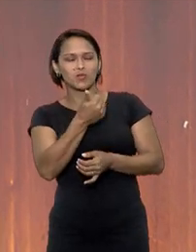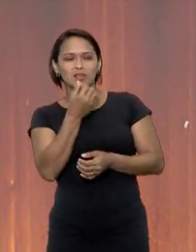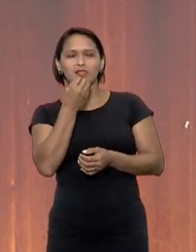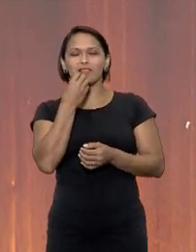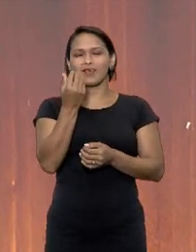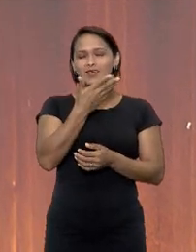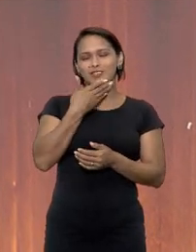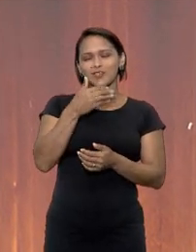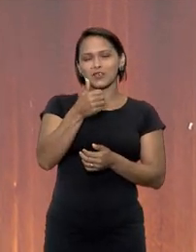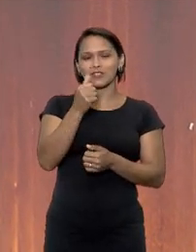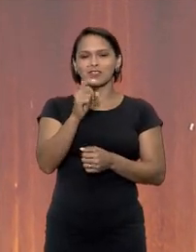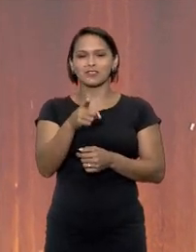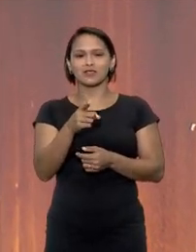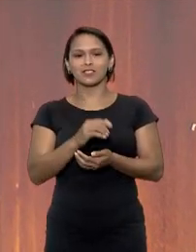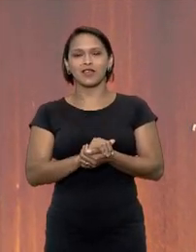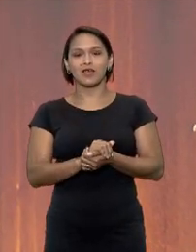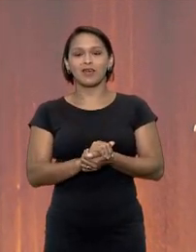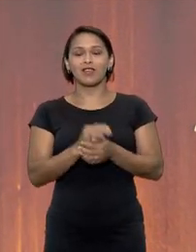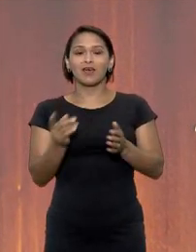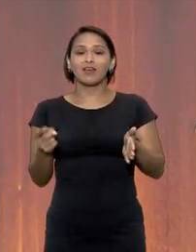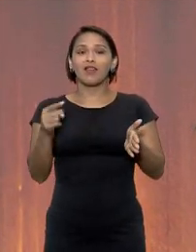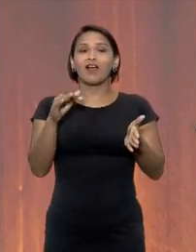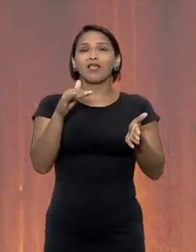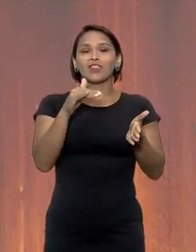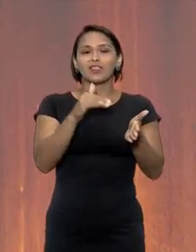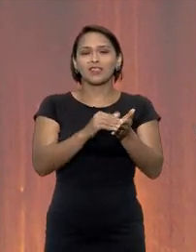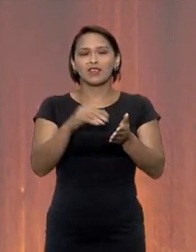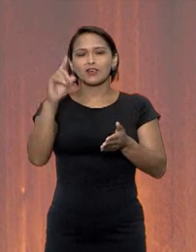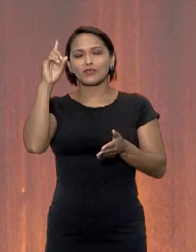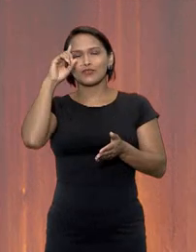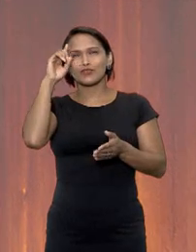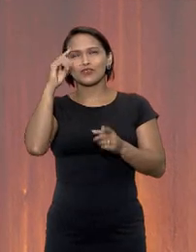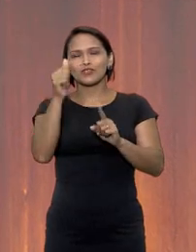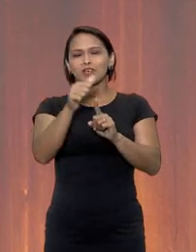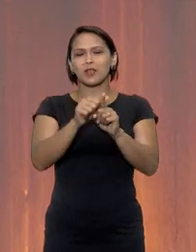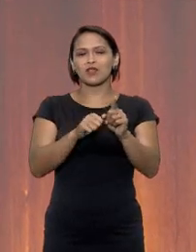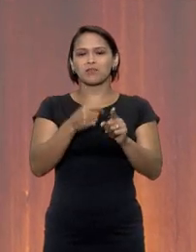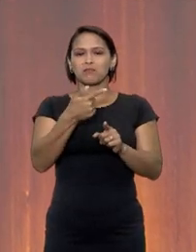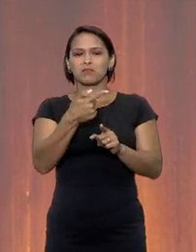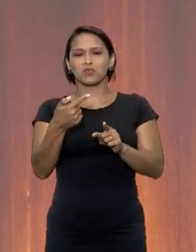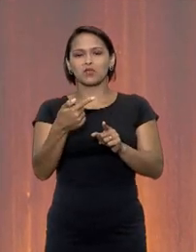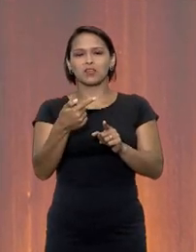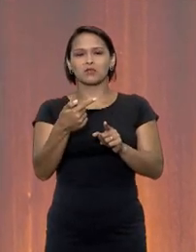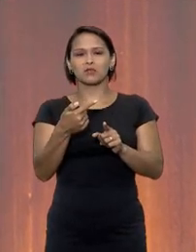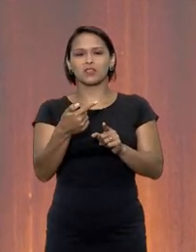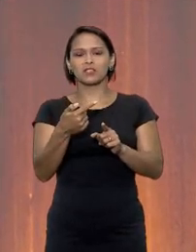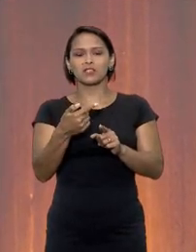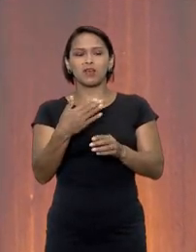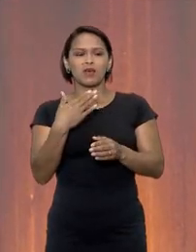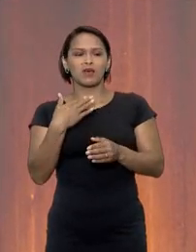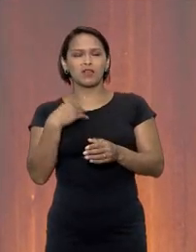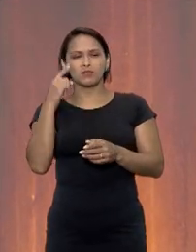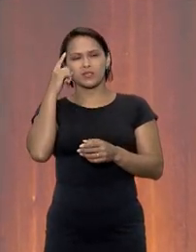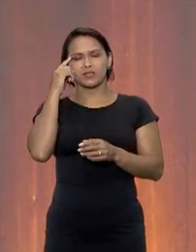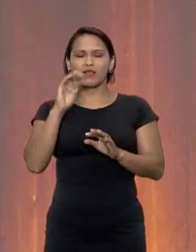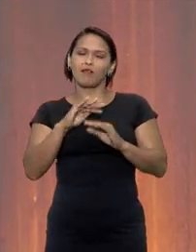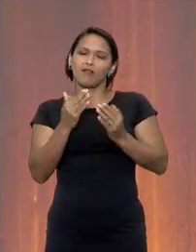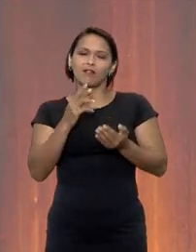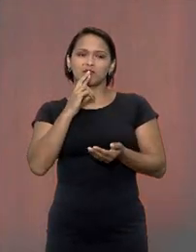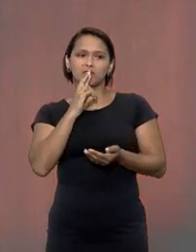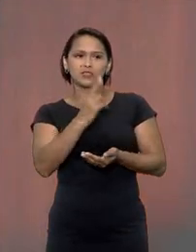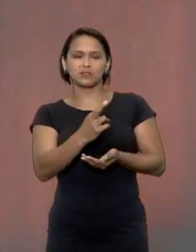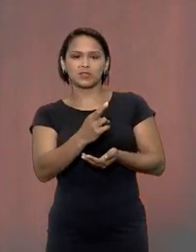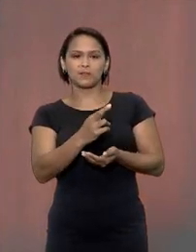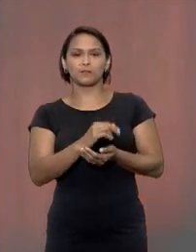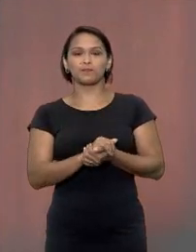gostei de você, boa tarde. E aí até que um dia, depois de uns dois meses, mais ou menos, eu resolvi responder.